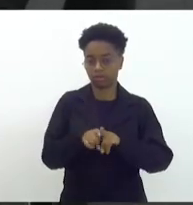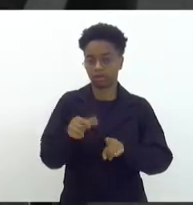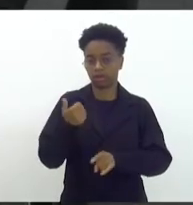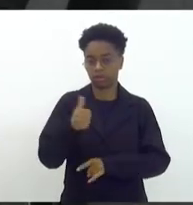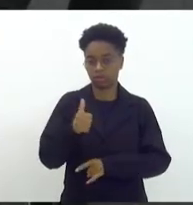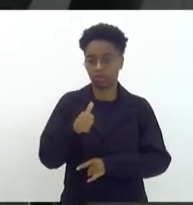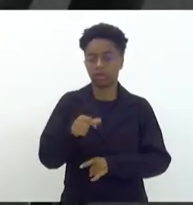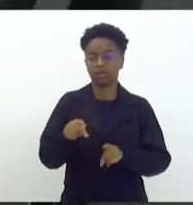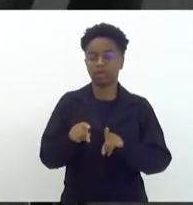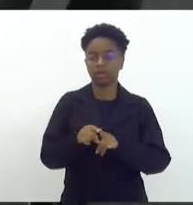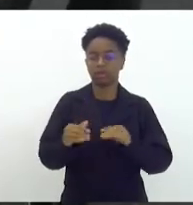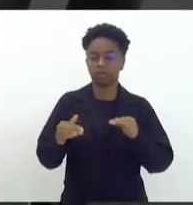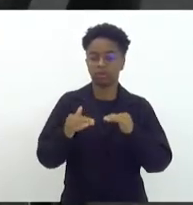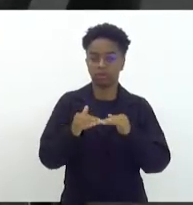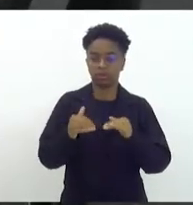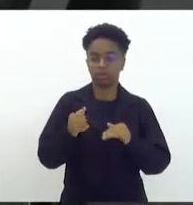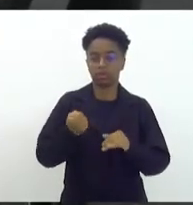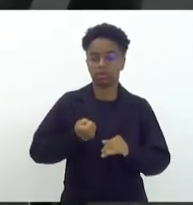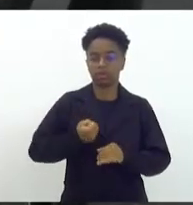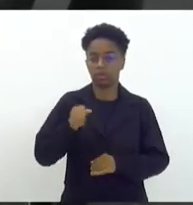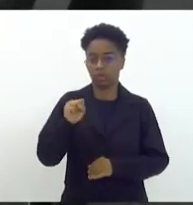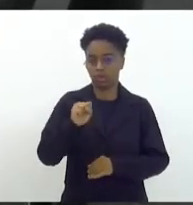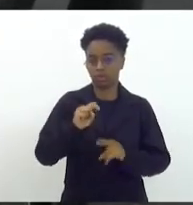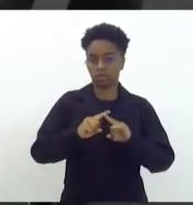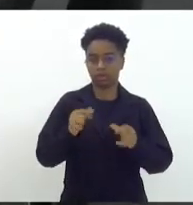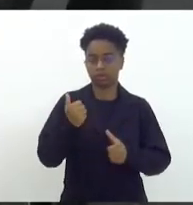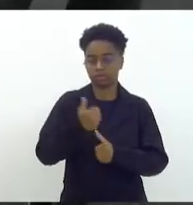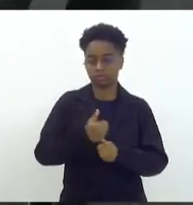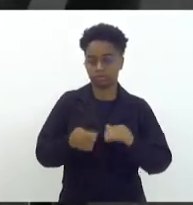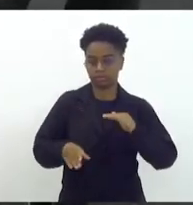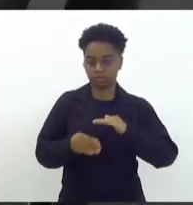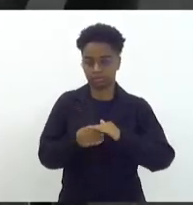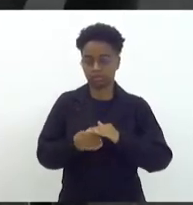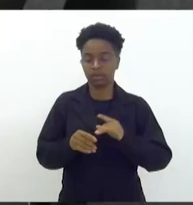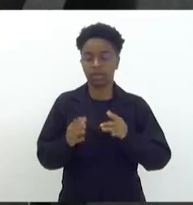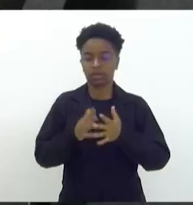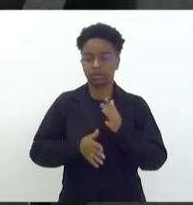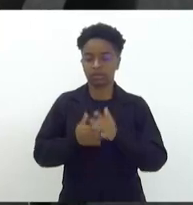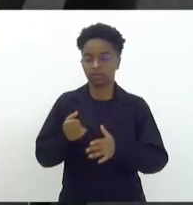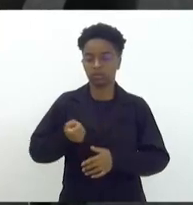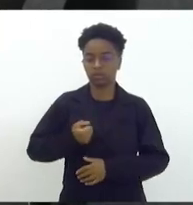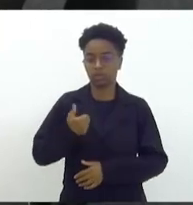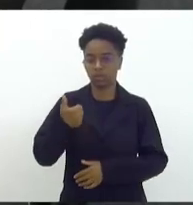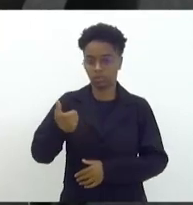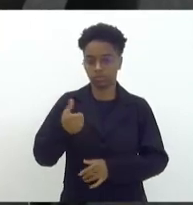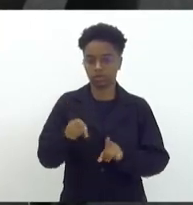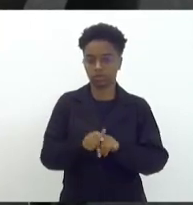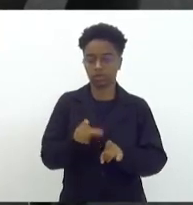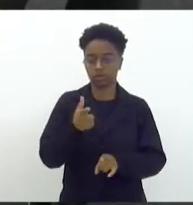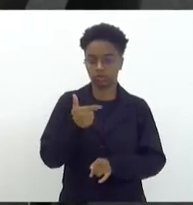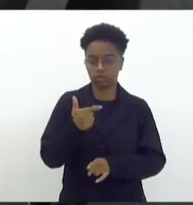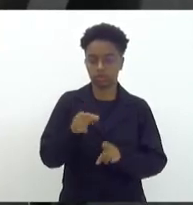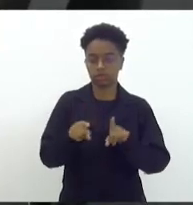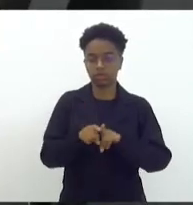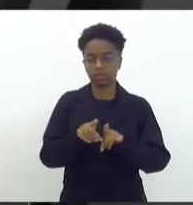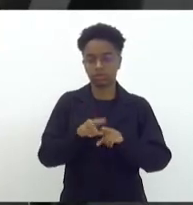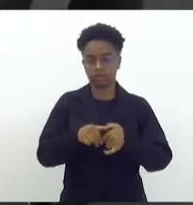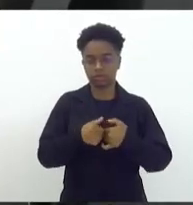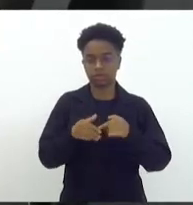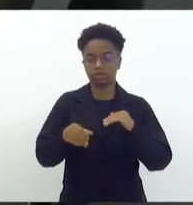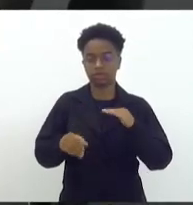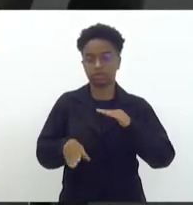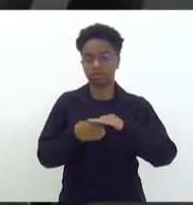com subemenda a emenda número 8, prejudicadas as emendas número 1 e 12 pela emenda número 3 da CCJ,